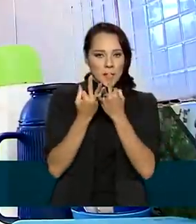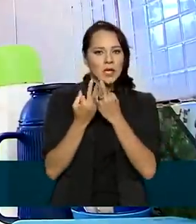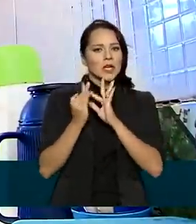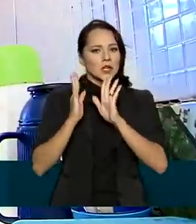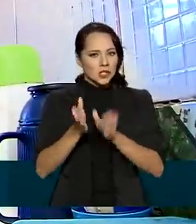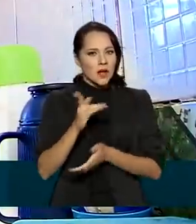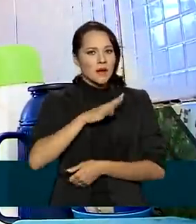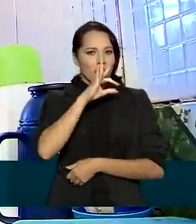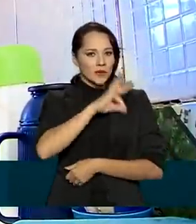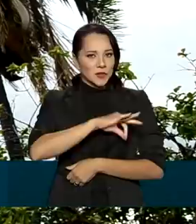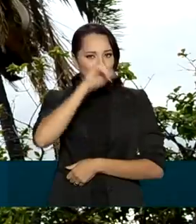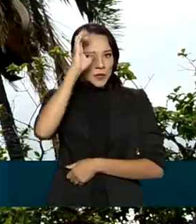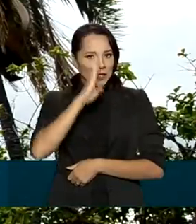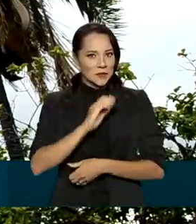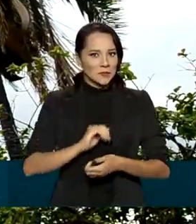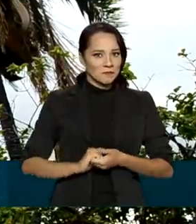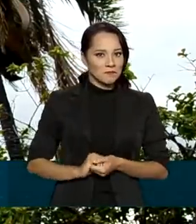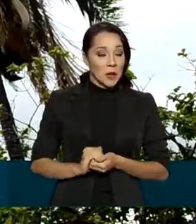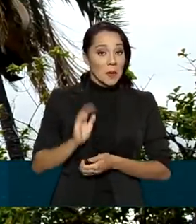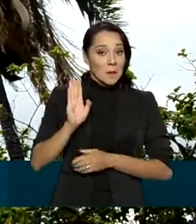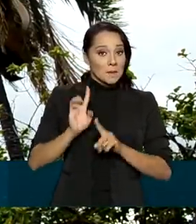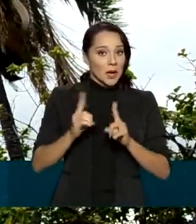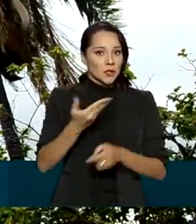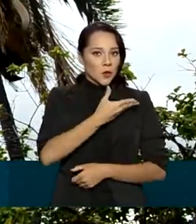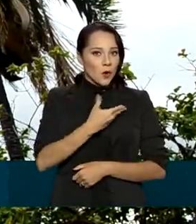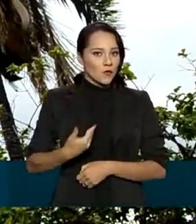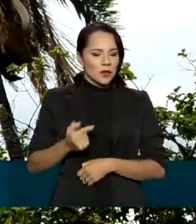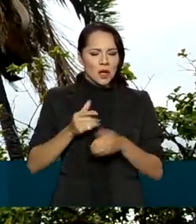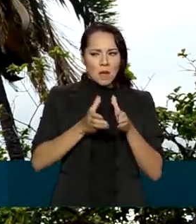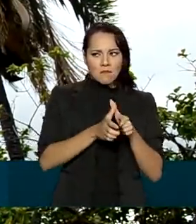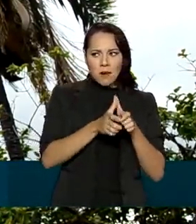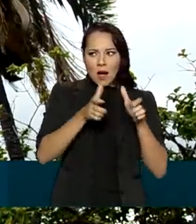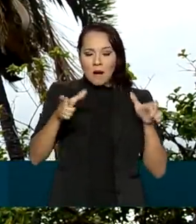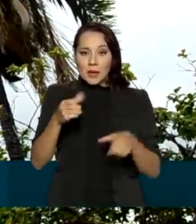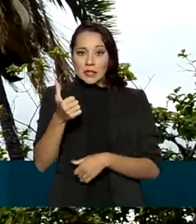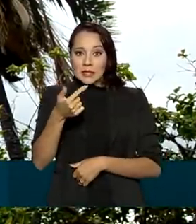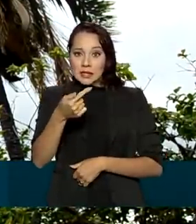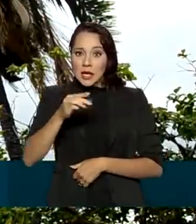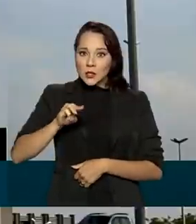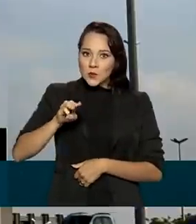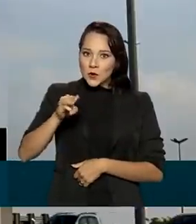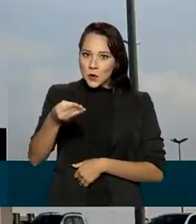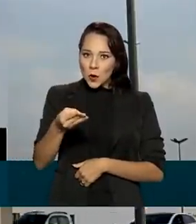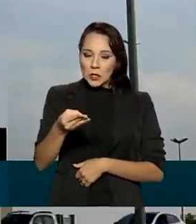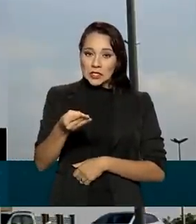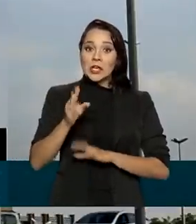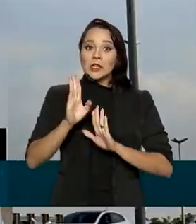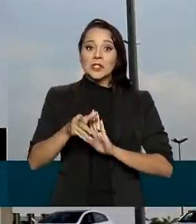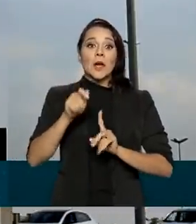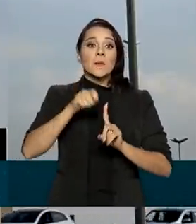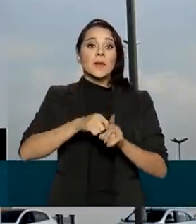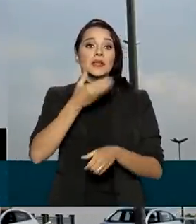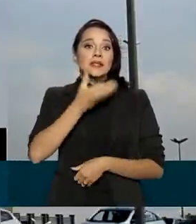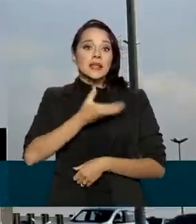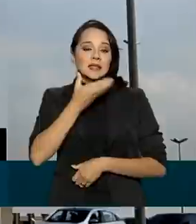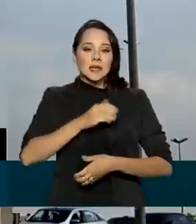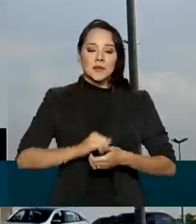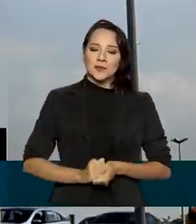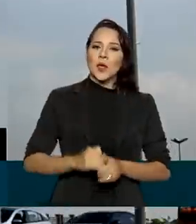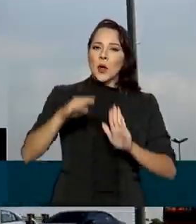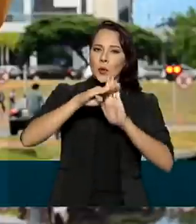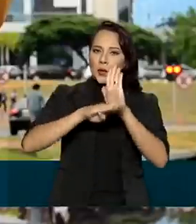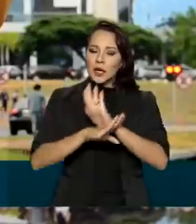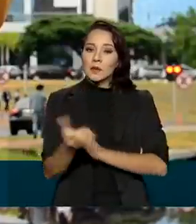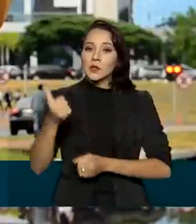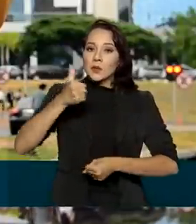pelo Auxílio Brasil, mas o governo pretende ampliar para 17 milhões já em dezembro. O programa